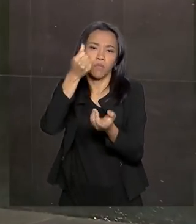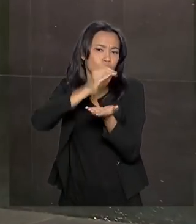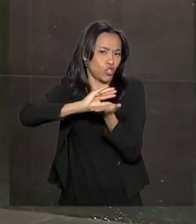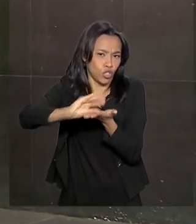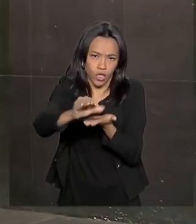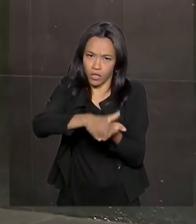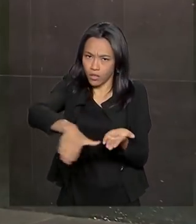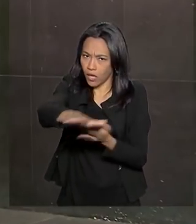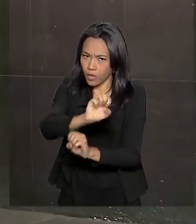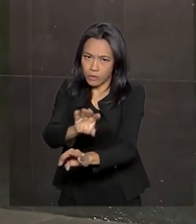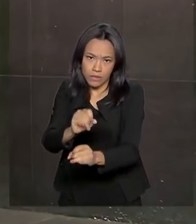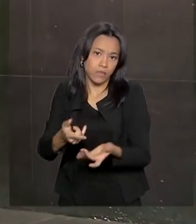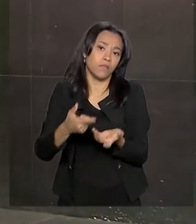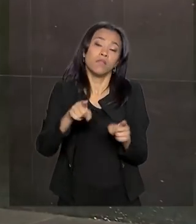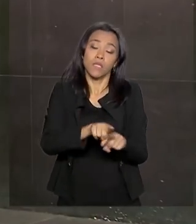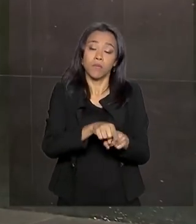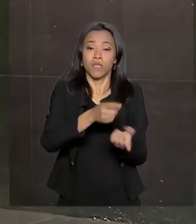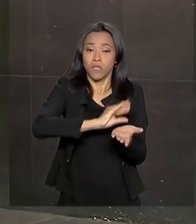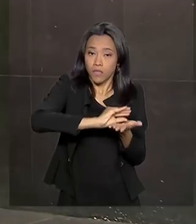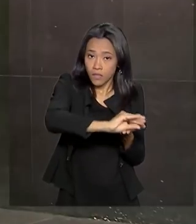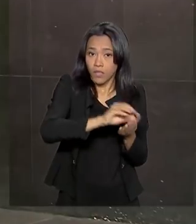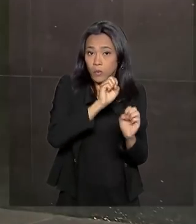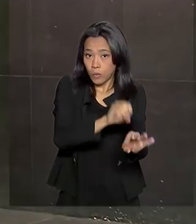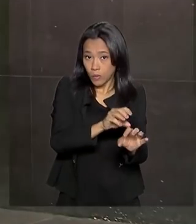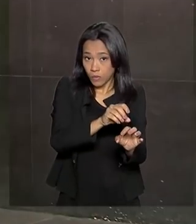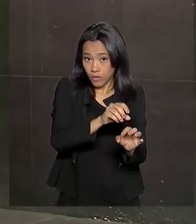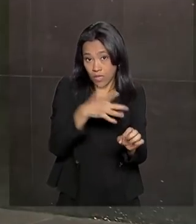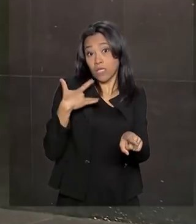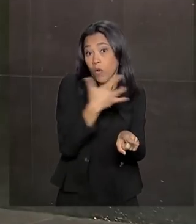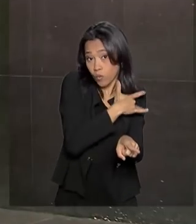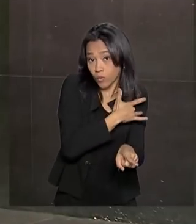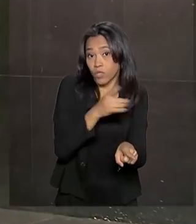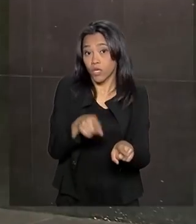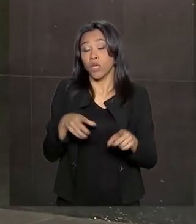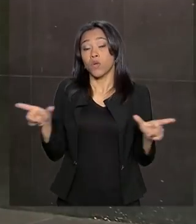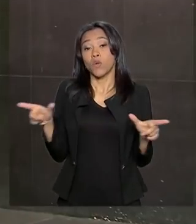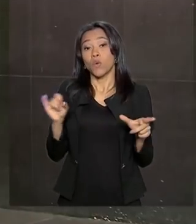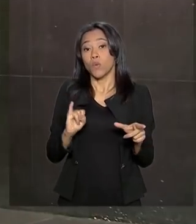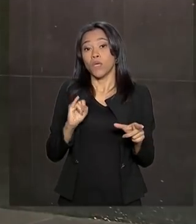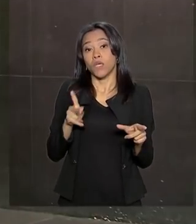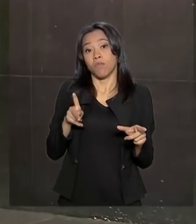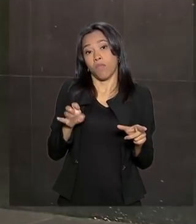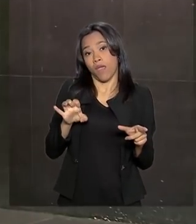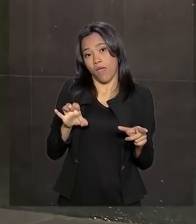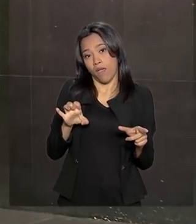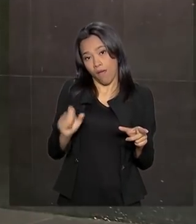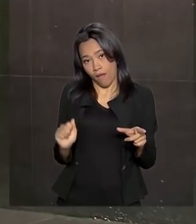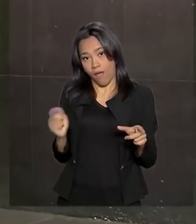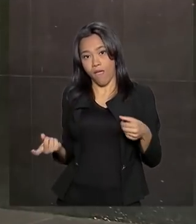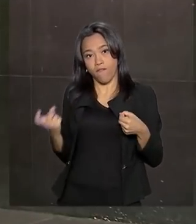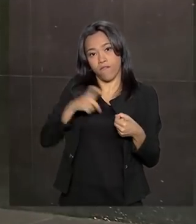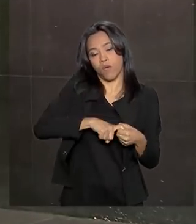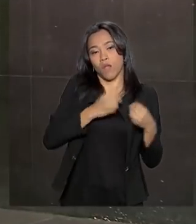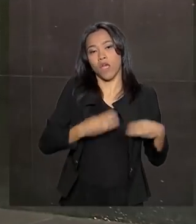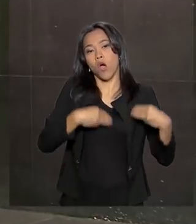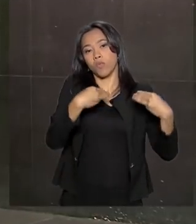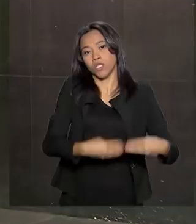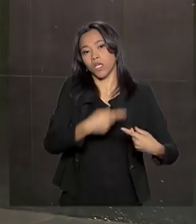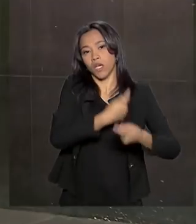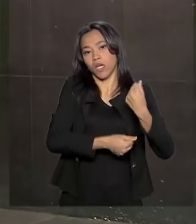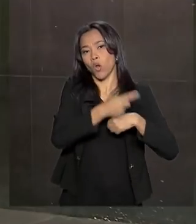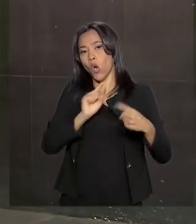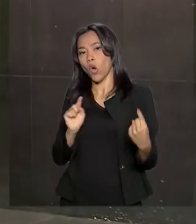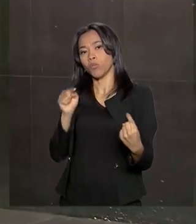educação e saúde. O IPEA é um instituto de pesquisa vinculado ao Ministério da Economia que tem entre os objetivos o de